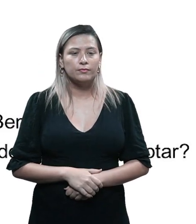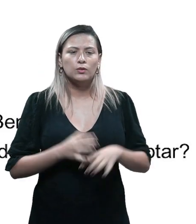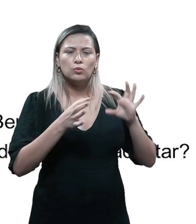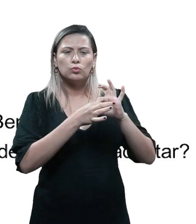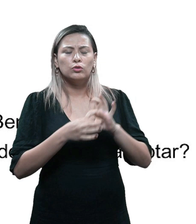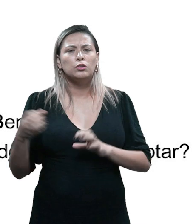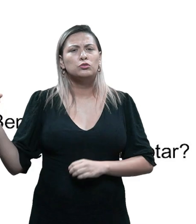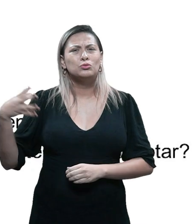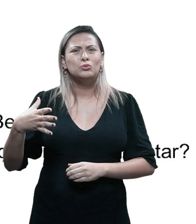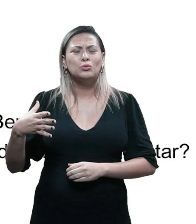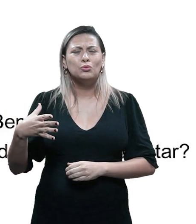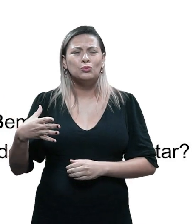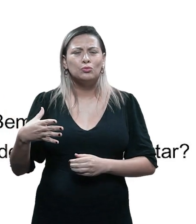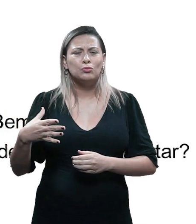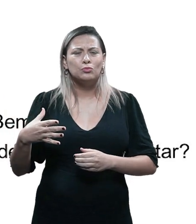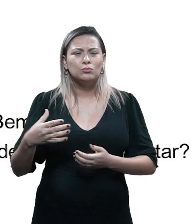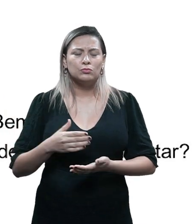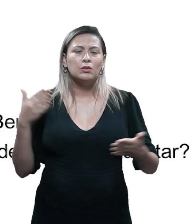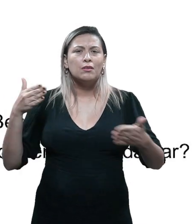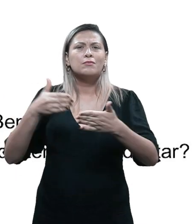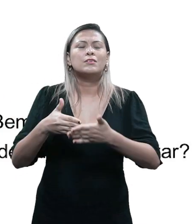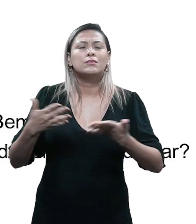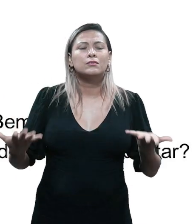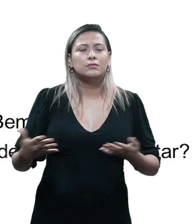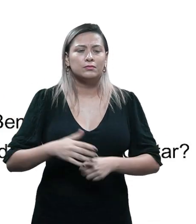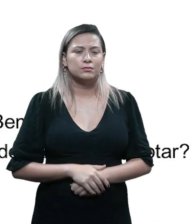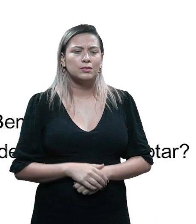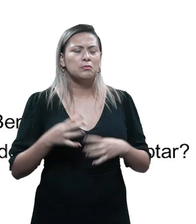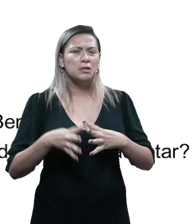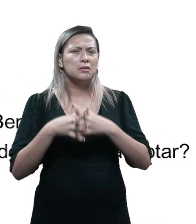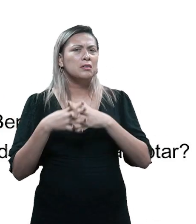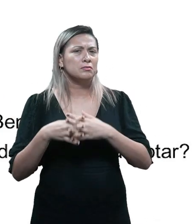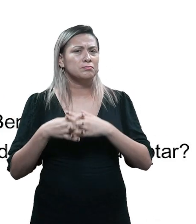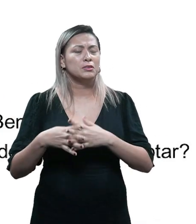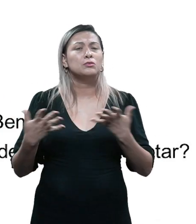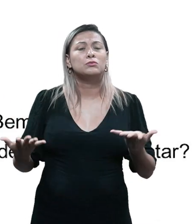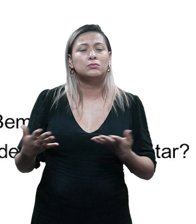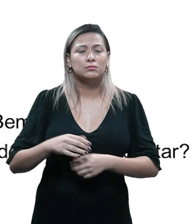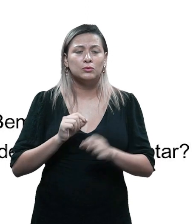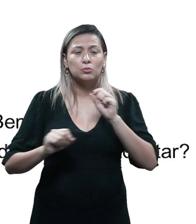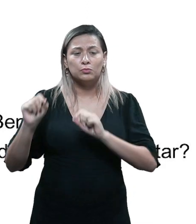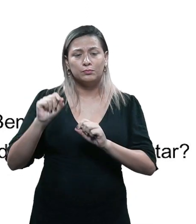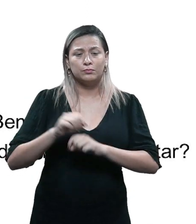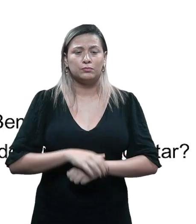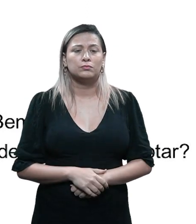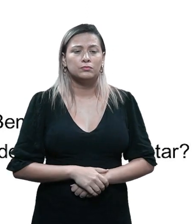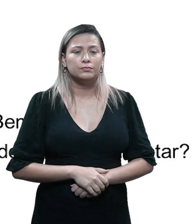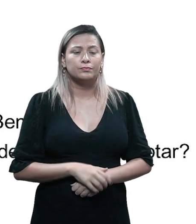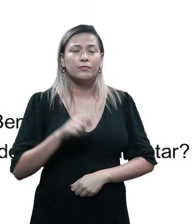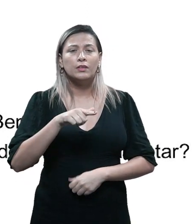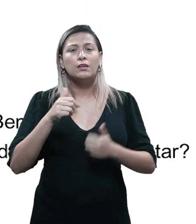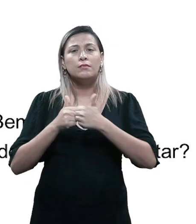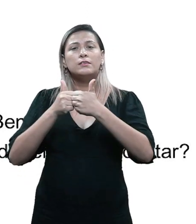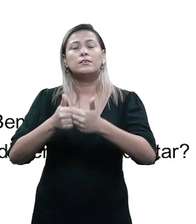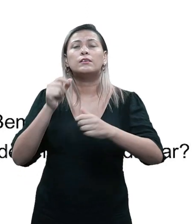neste momento, que nova situação esse personagem está enfrentando, o que está atrapalhando este